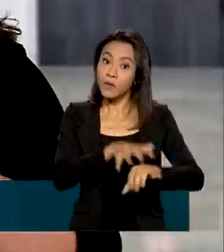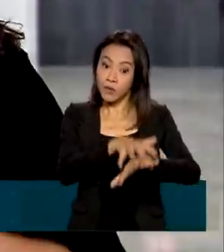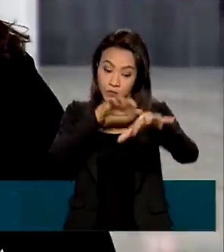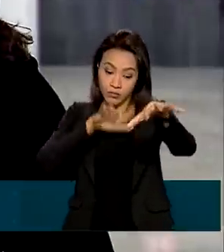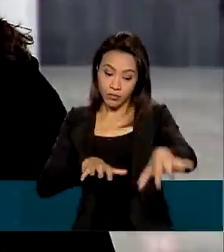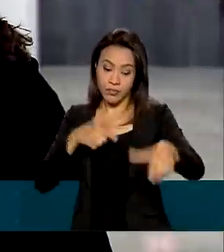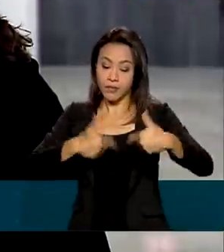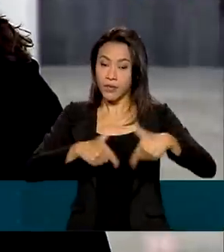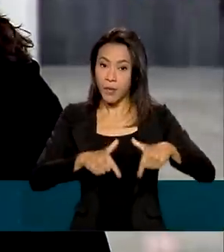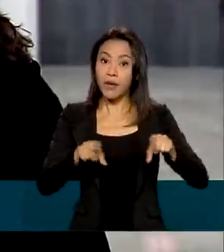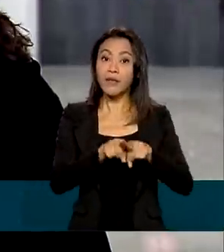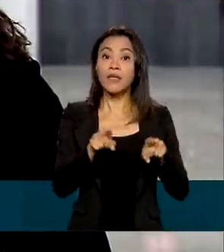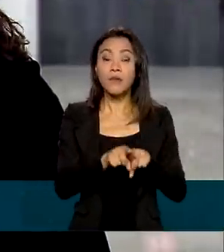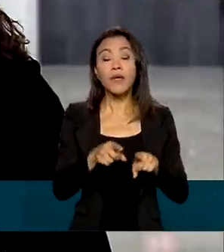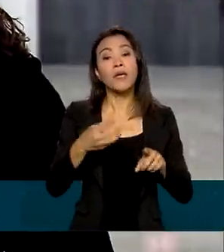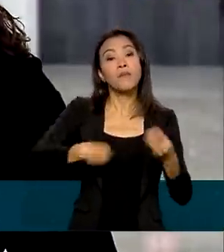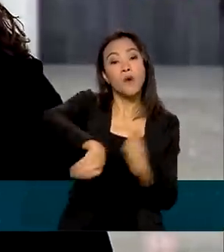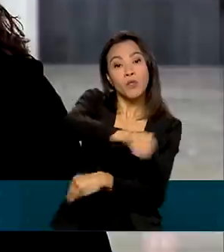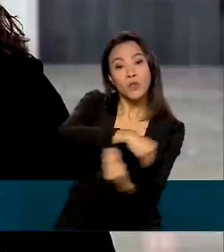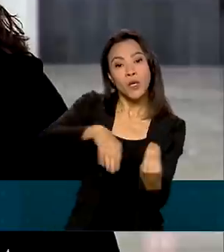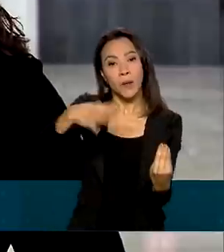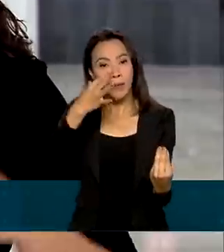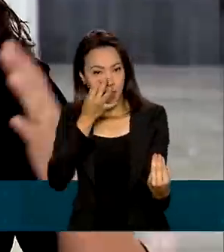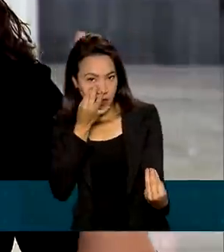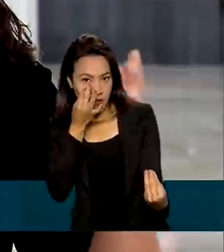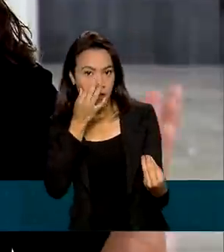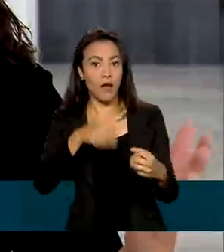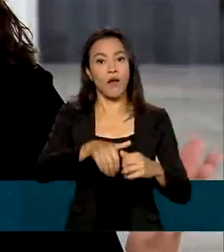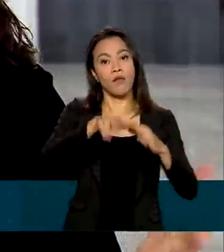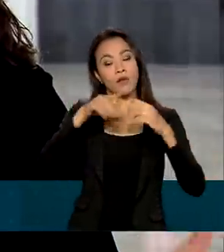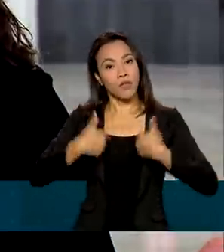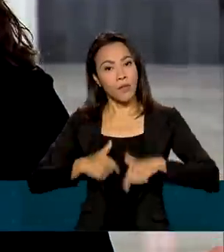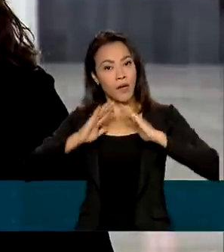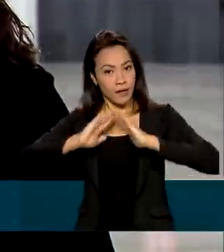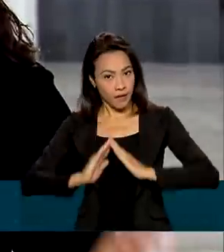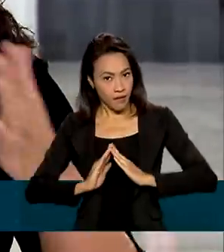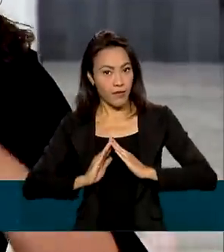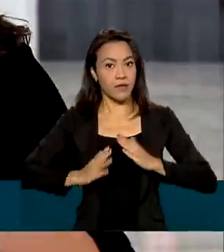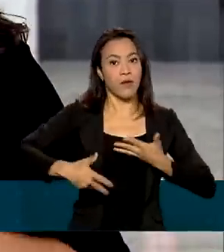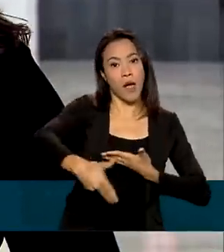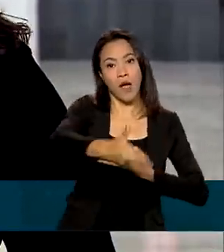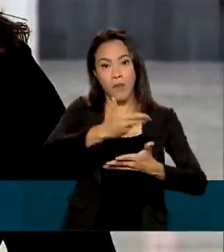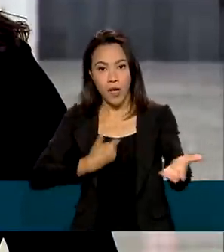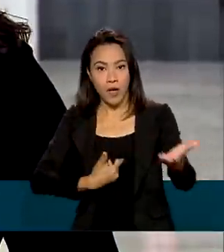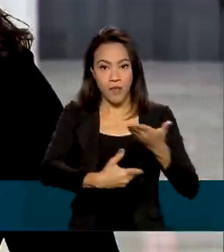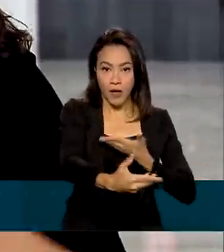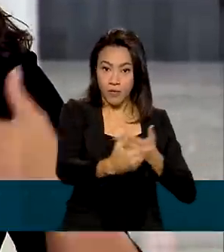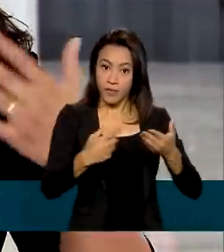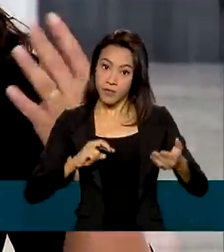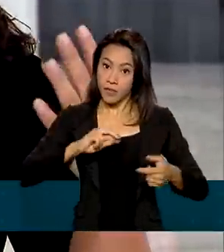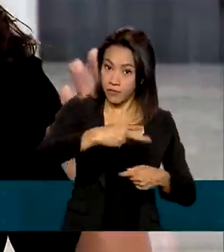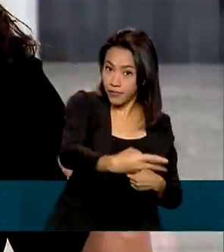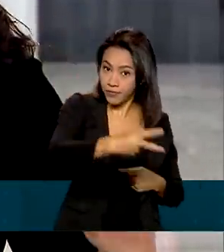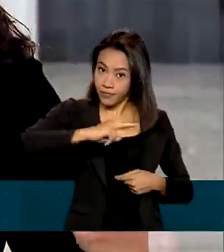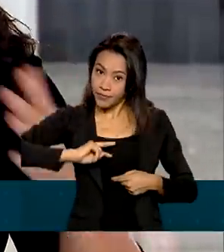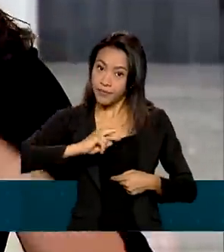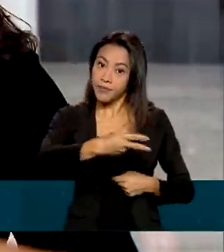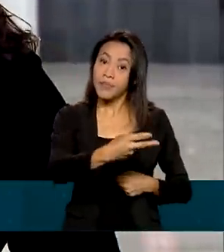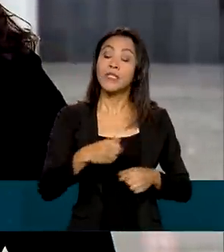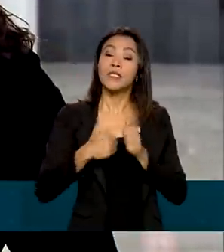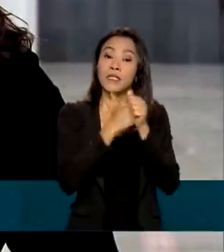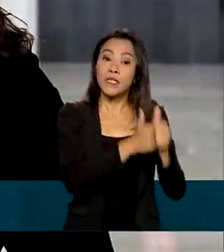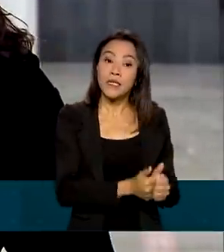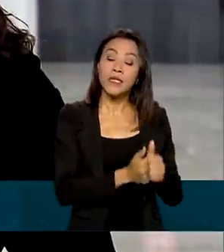também do trabalho de forma híbrida, ou seja, o revezamento entre o presencial e o remoto. Ainda, de acordo com a MP,